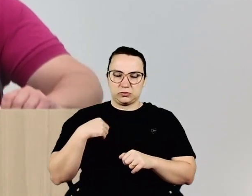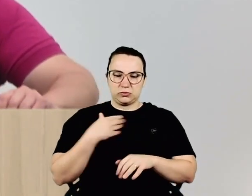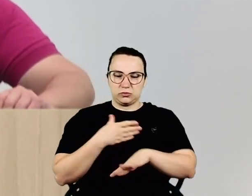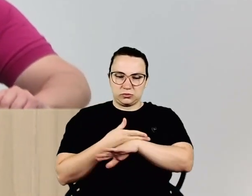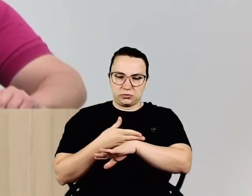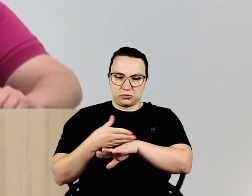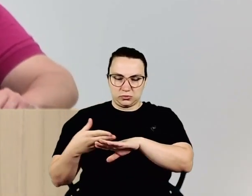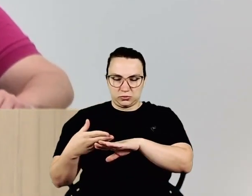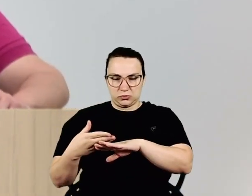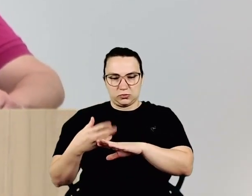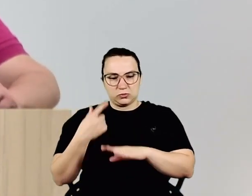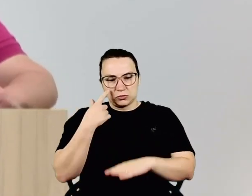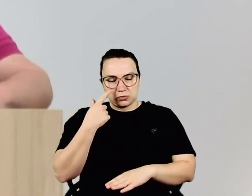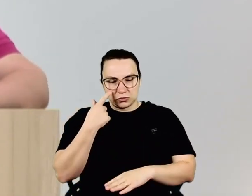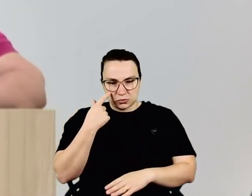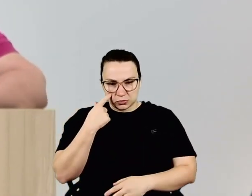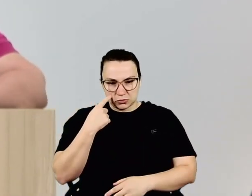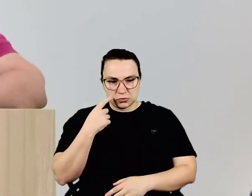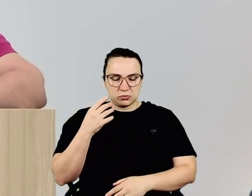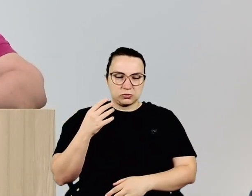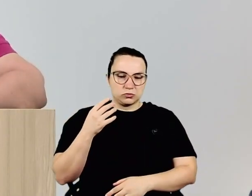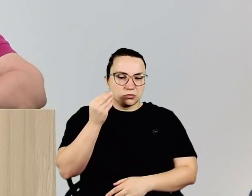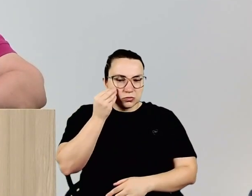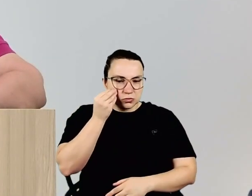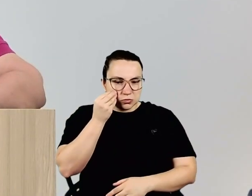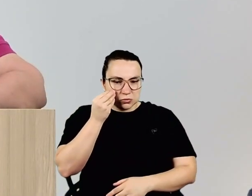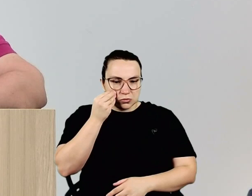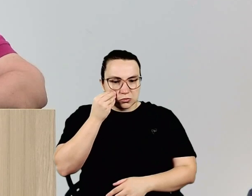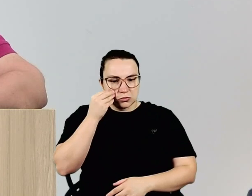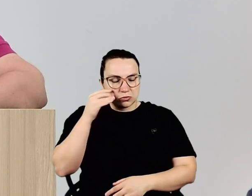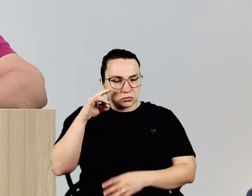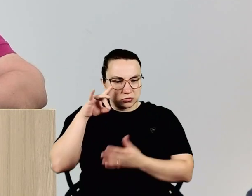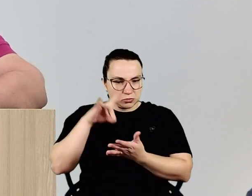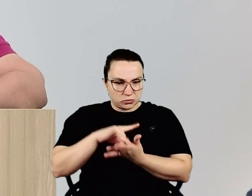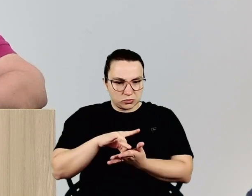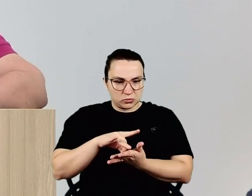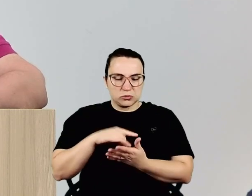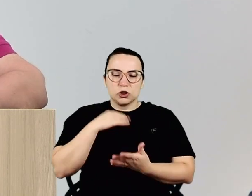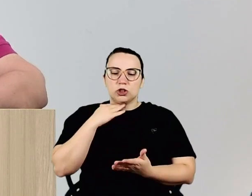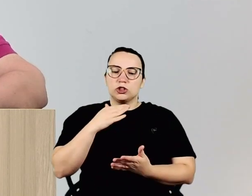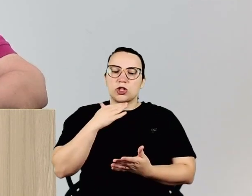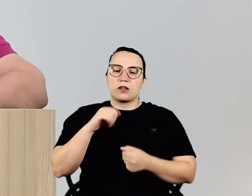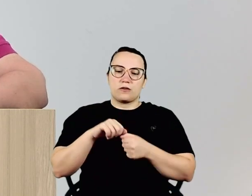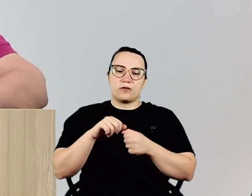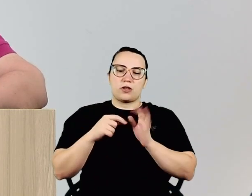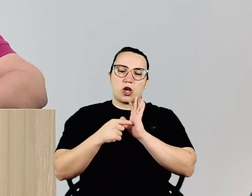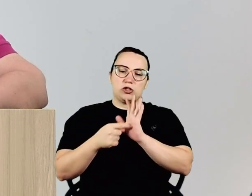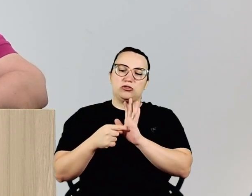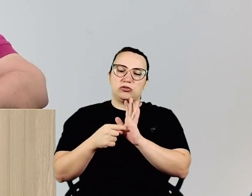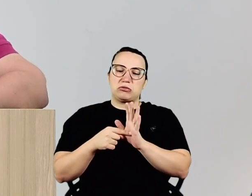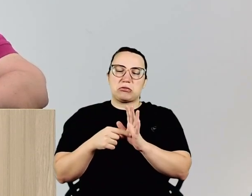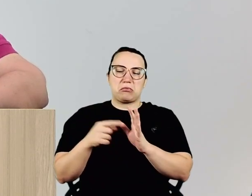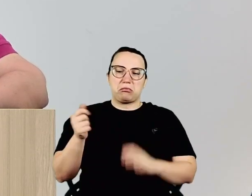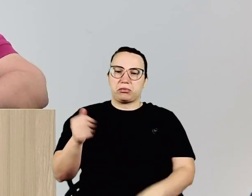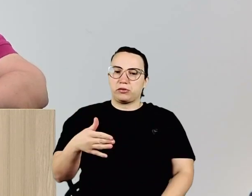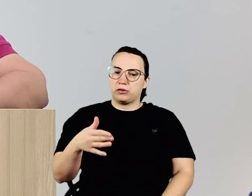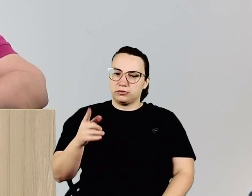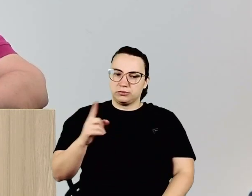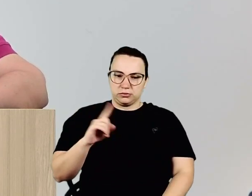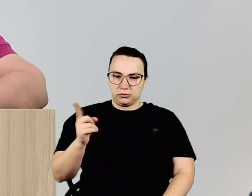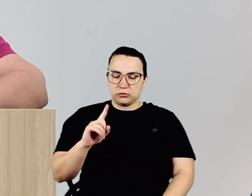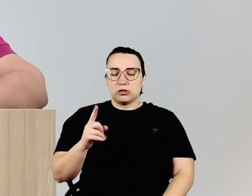que essa indicação, ela seja consistente. Não adianta a gente fazer uma indicação em vão, enfim. Mas no in loco, vê.